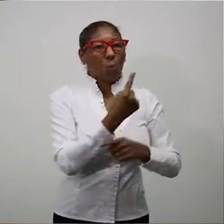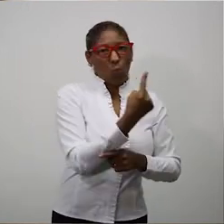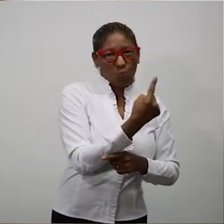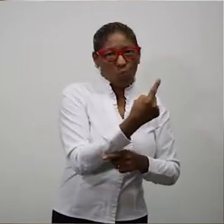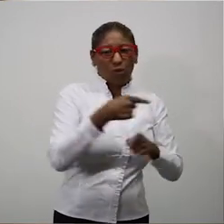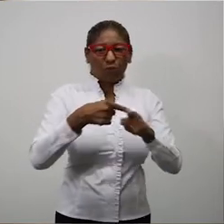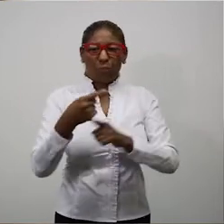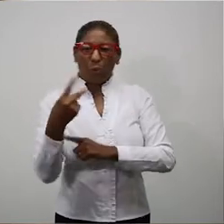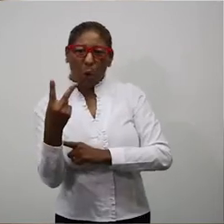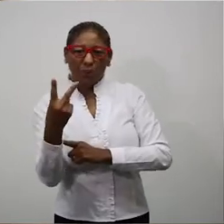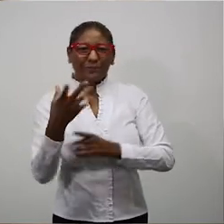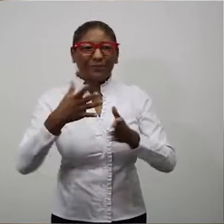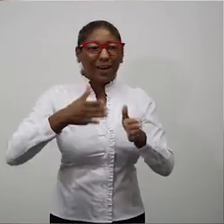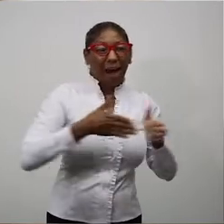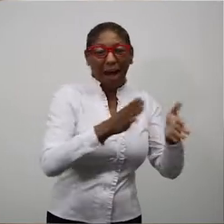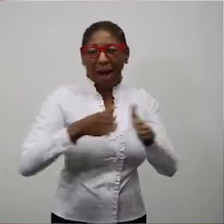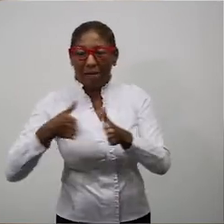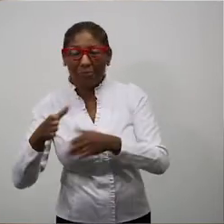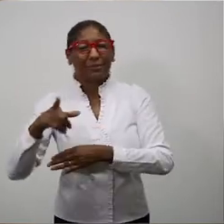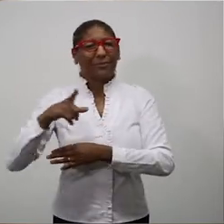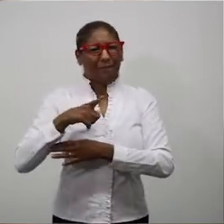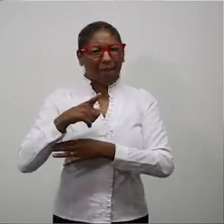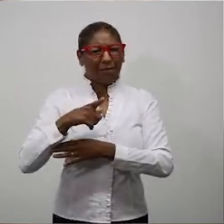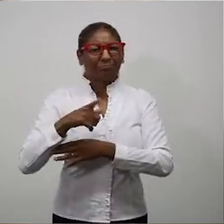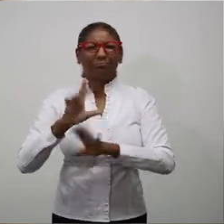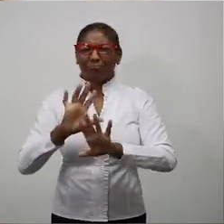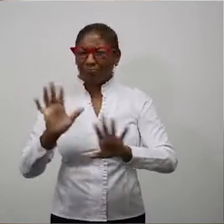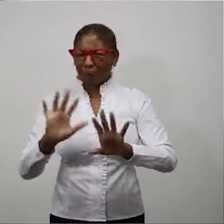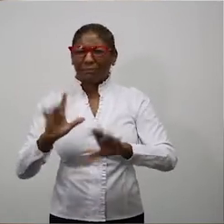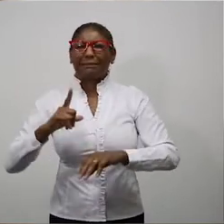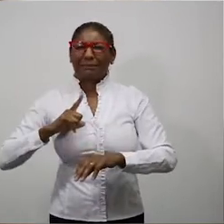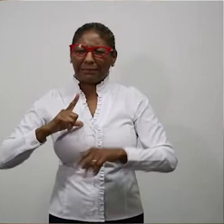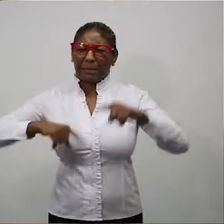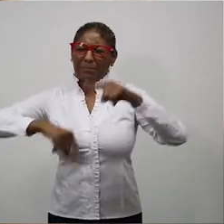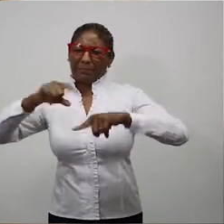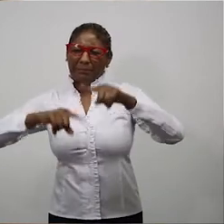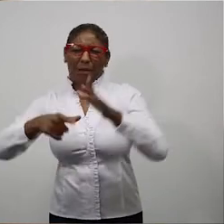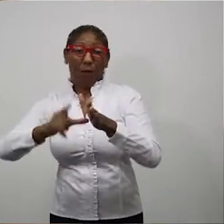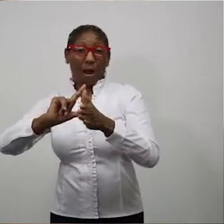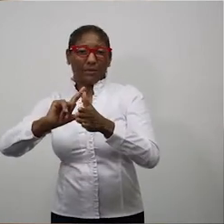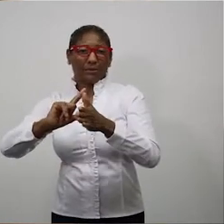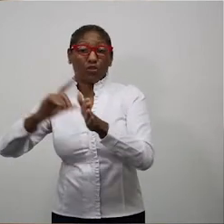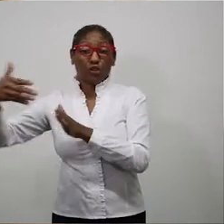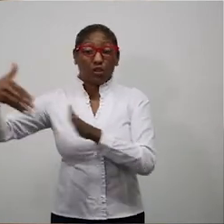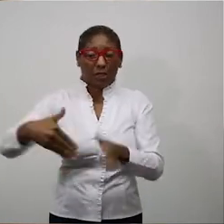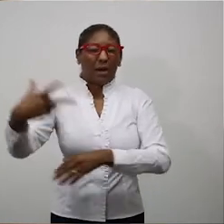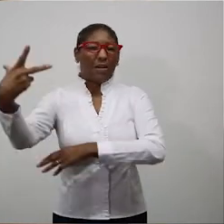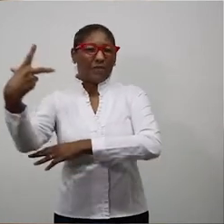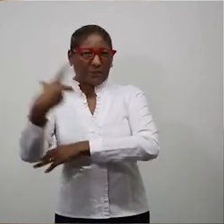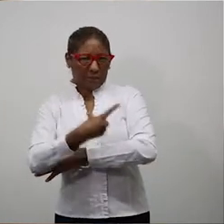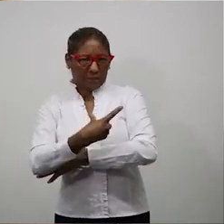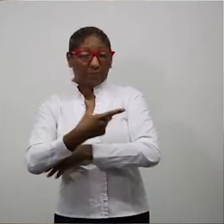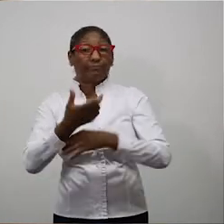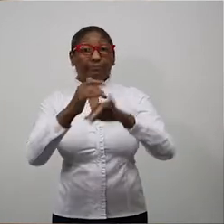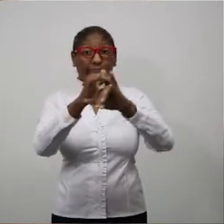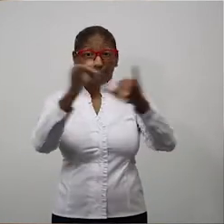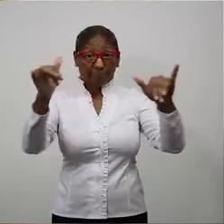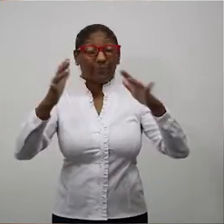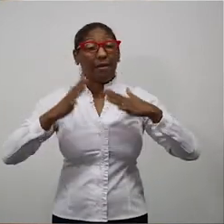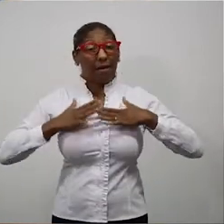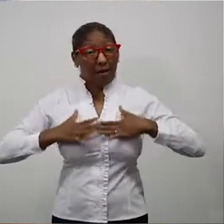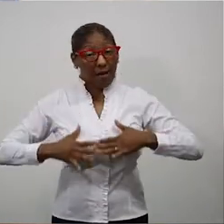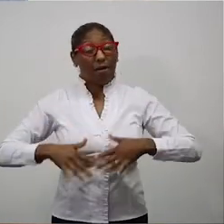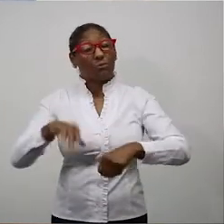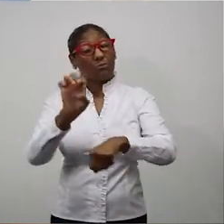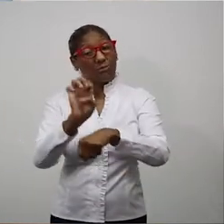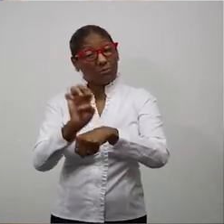qualquer momento, se falhar, a gente tem saída. A gente não fica sem vacinar por falta de seringa. É isso aí. Então, é importante para tranquilizar a população gaúcha, porque